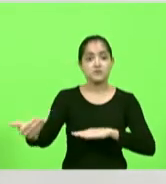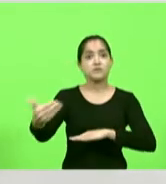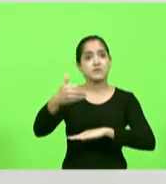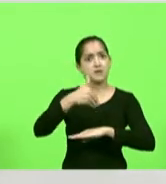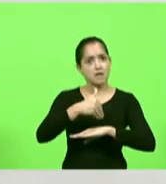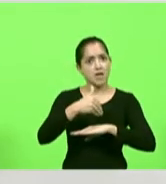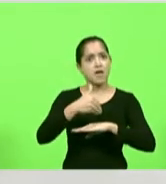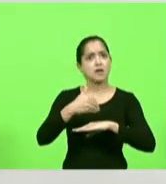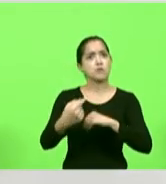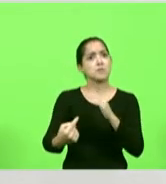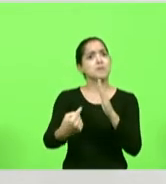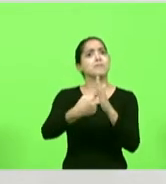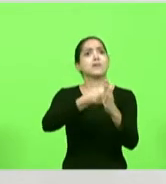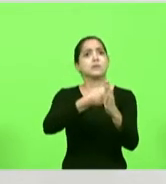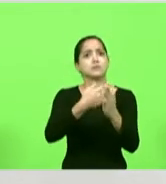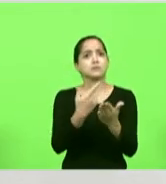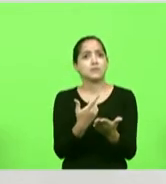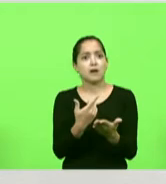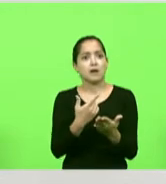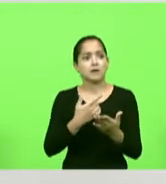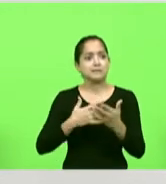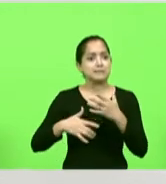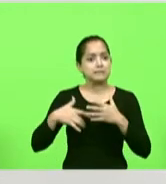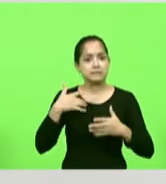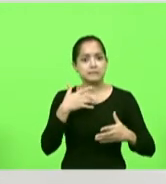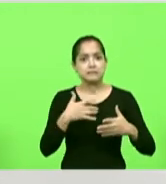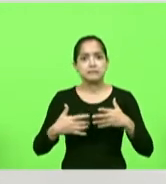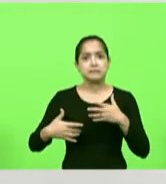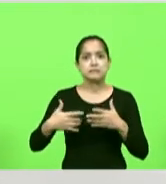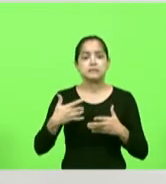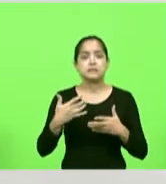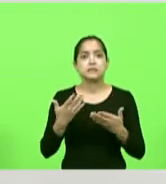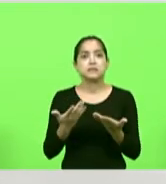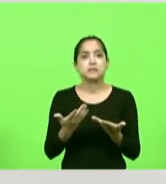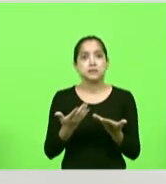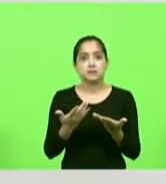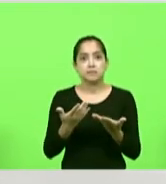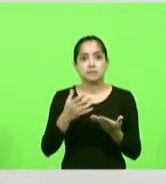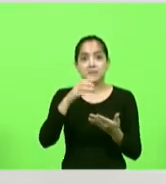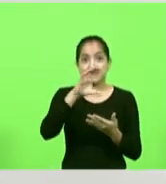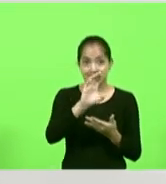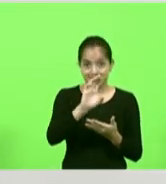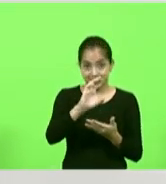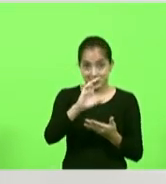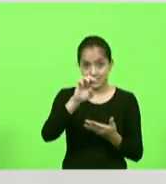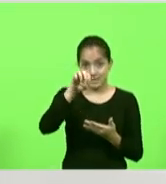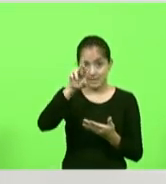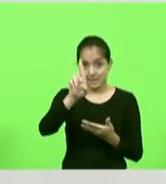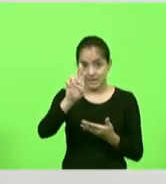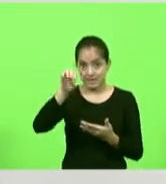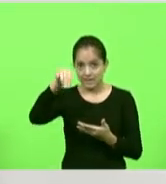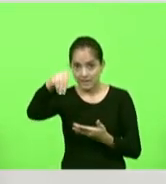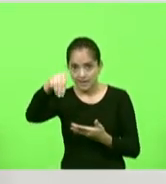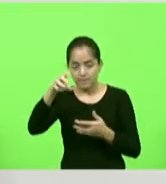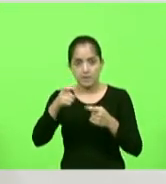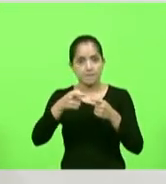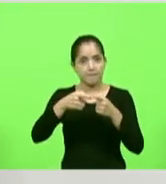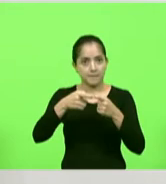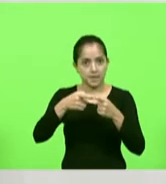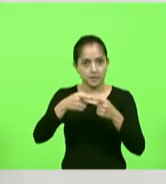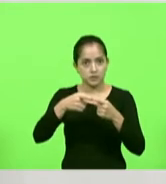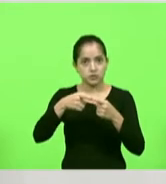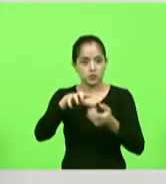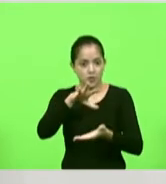que estão apavorados, porque é o CRM dos médicos, é o